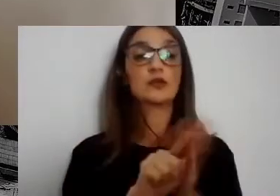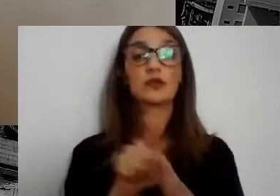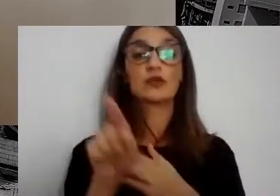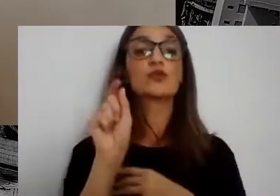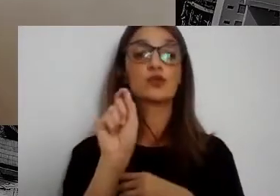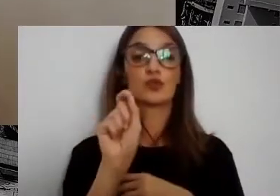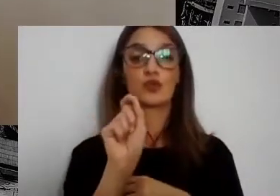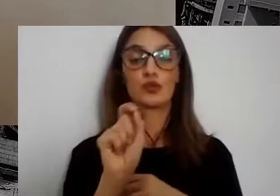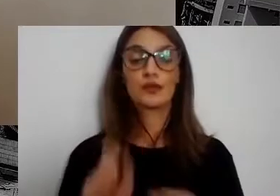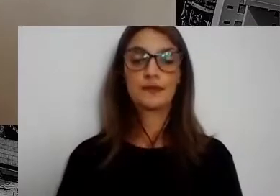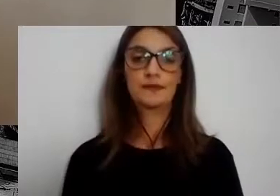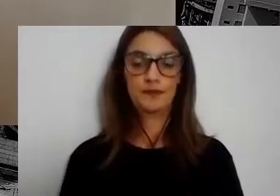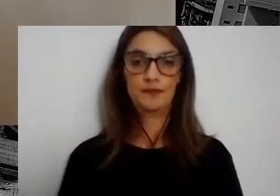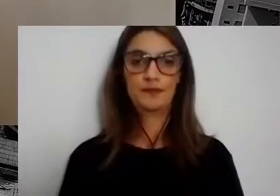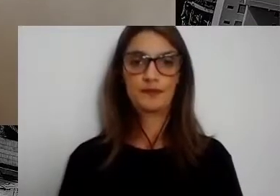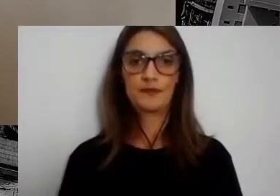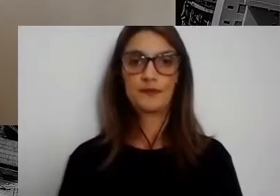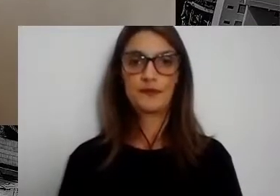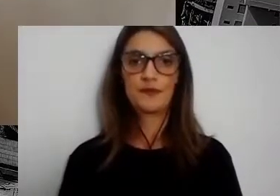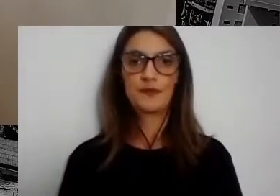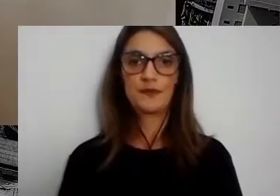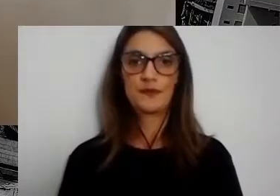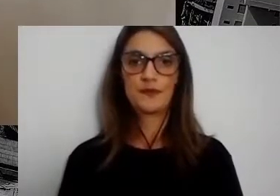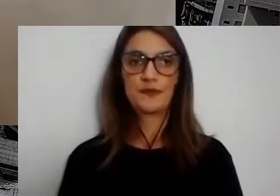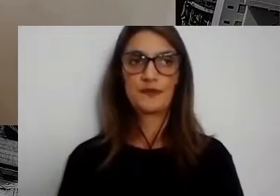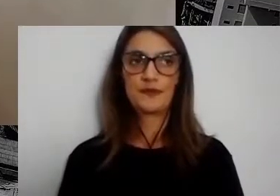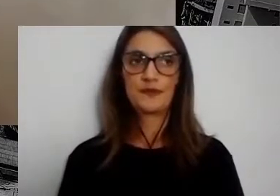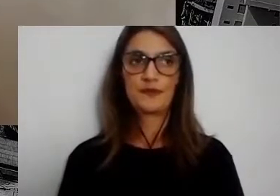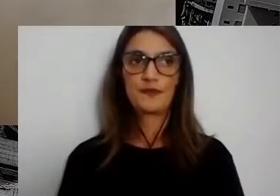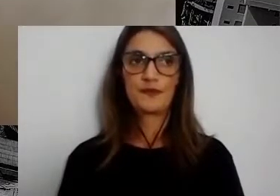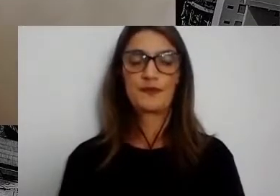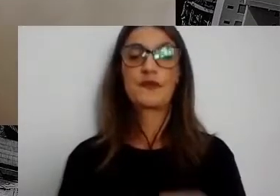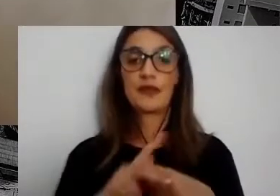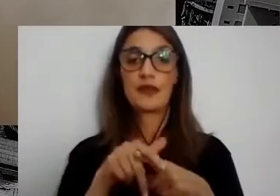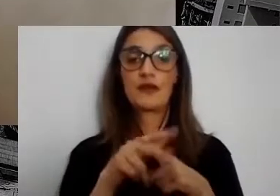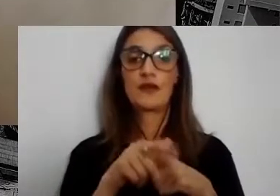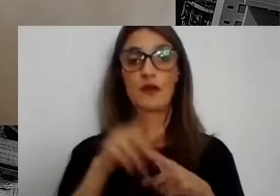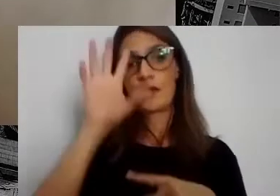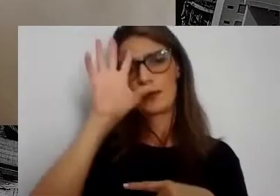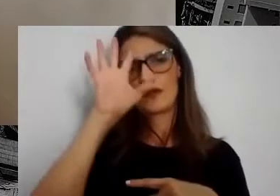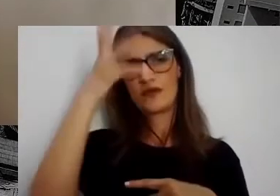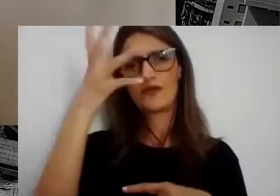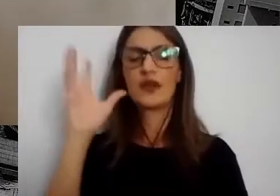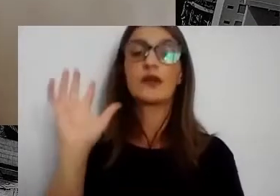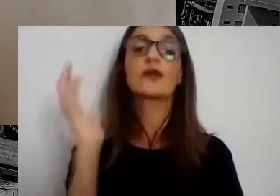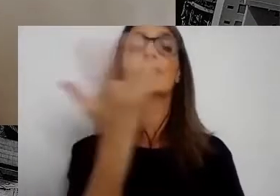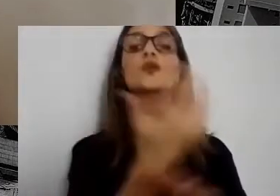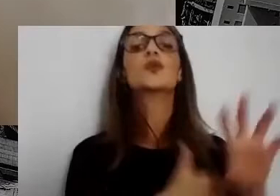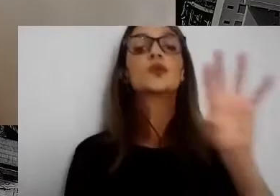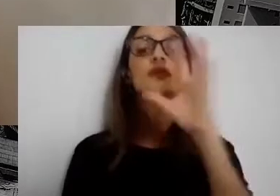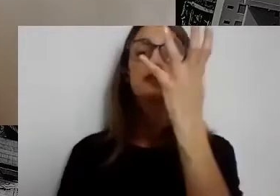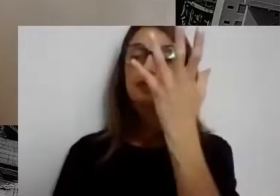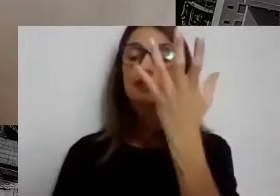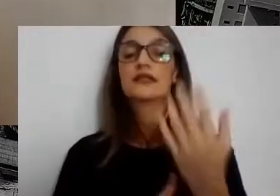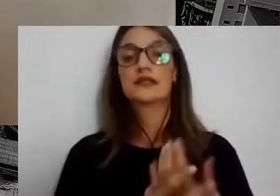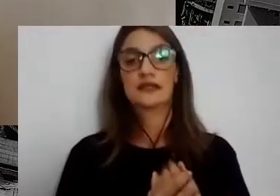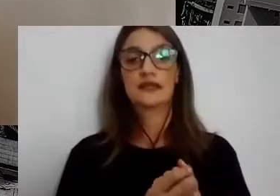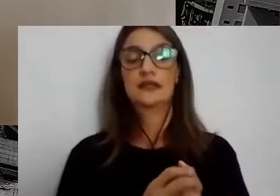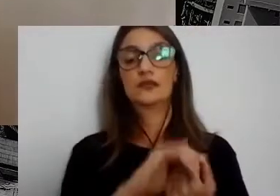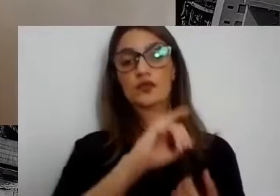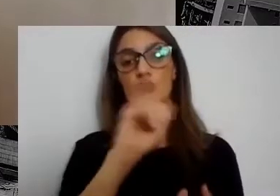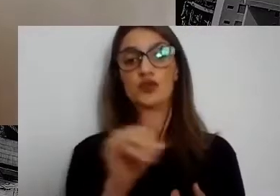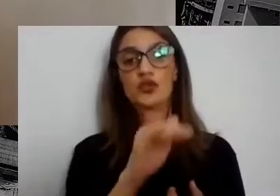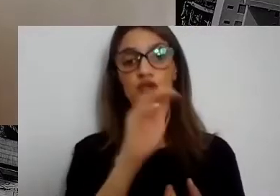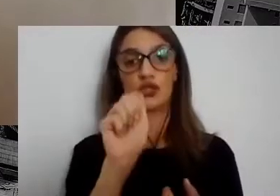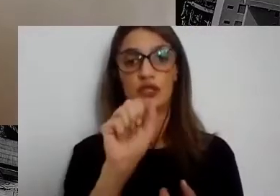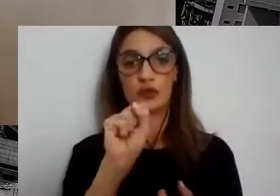relacionada a ferramentas para adoção das soluções baseadas na natureza, que foi um dos pontos que o Jason destacou.